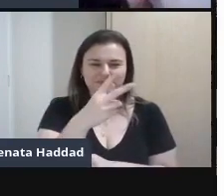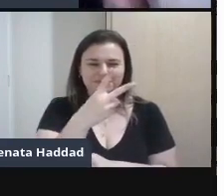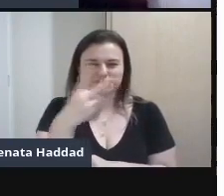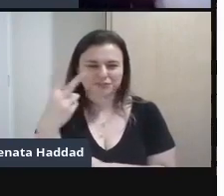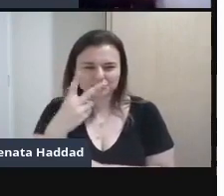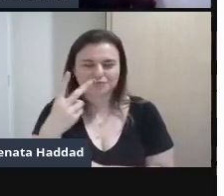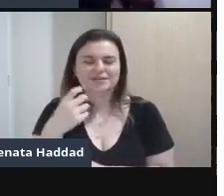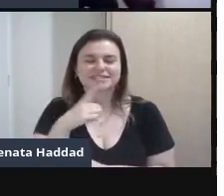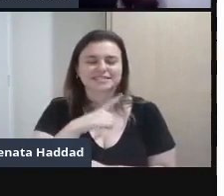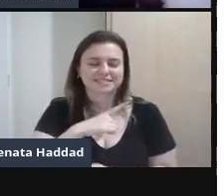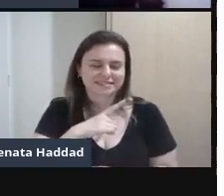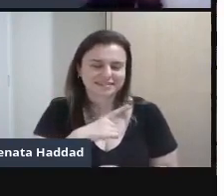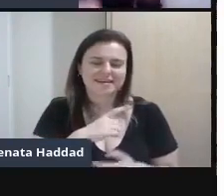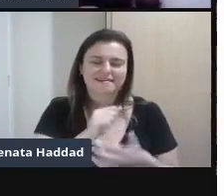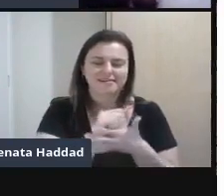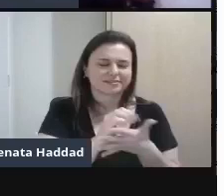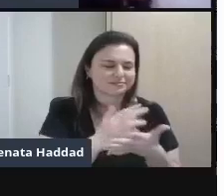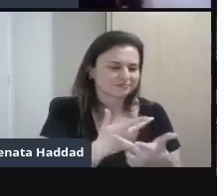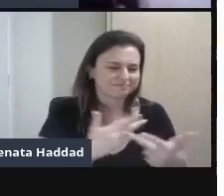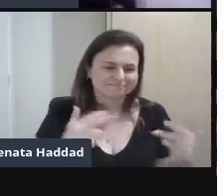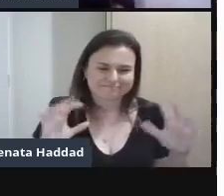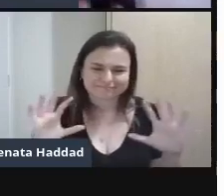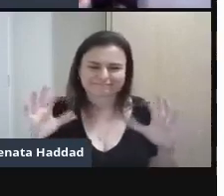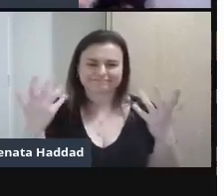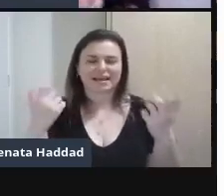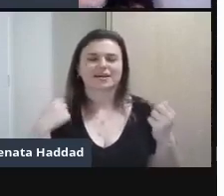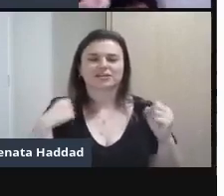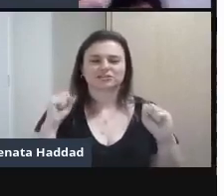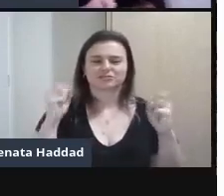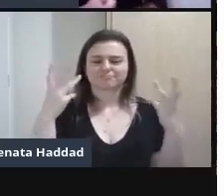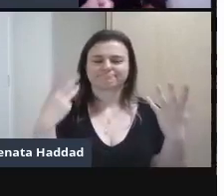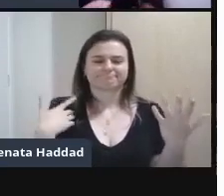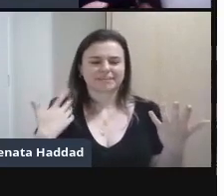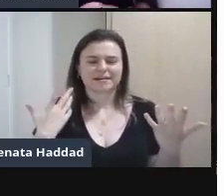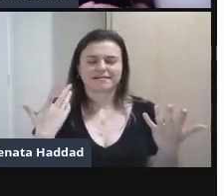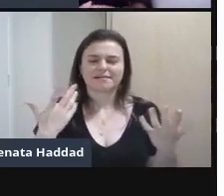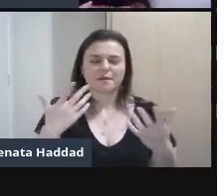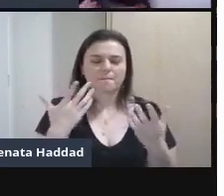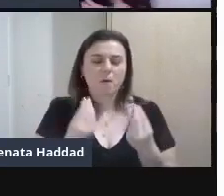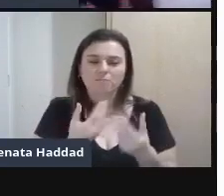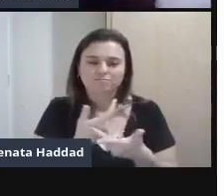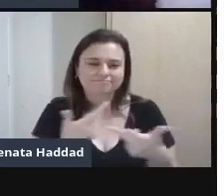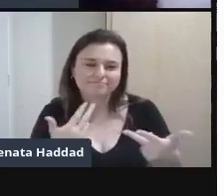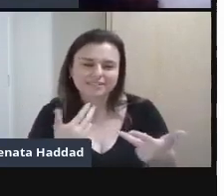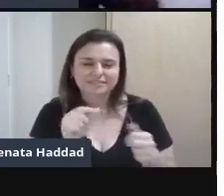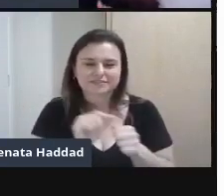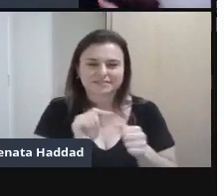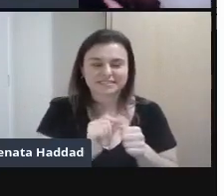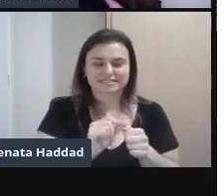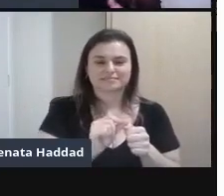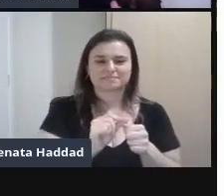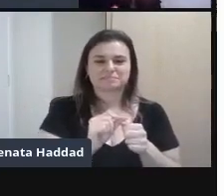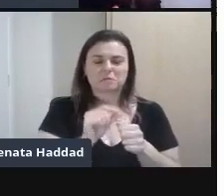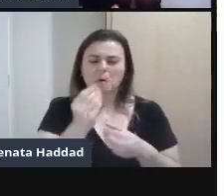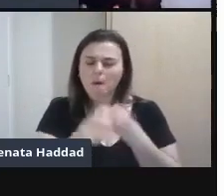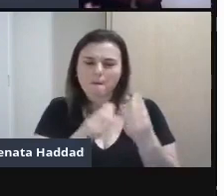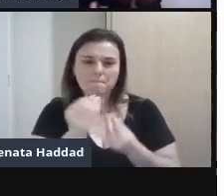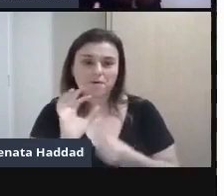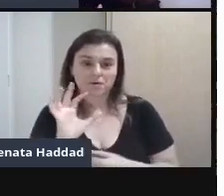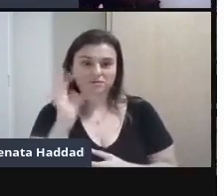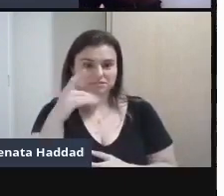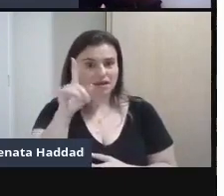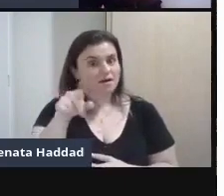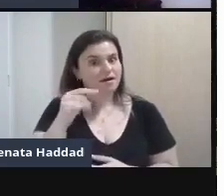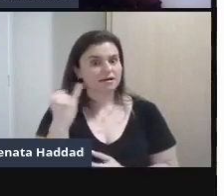eventos Relembrando Quando De que maneira Como aconteceu E realmente É um marco